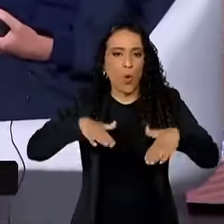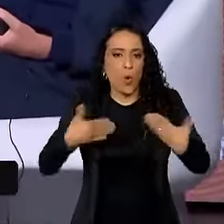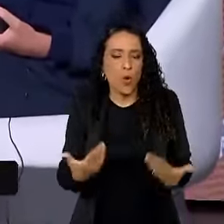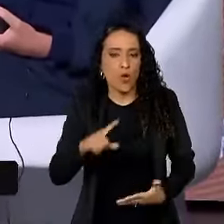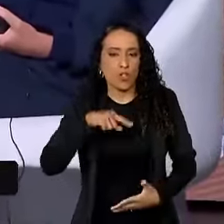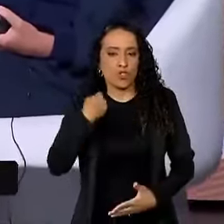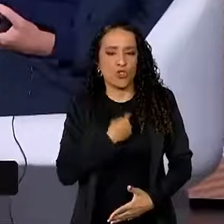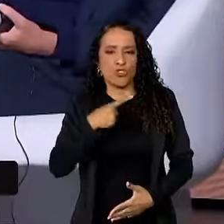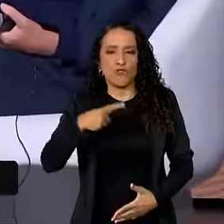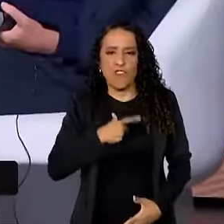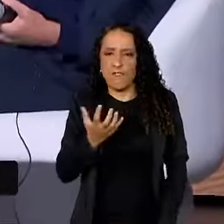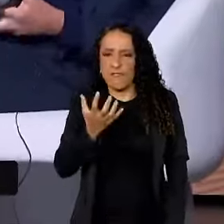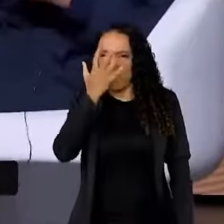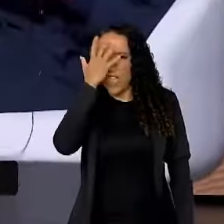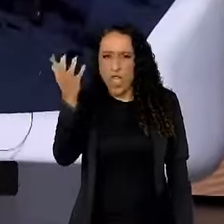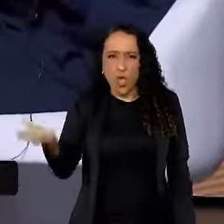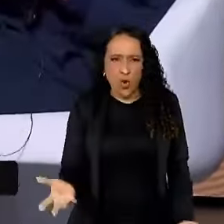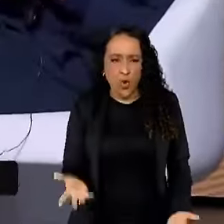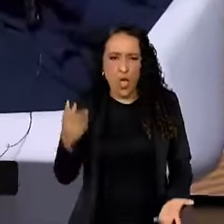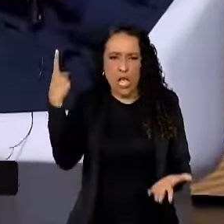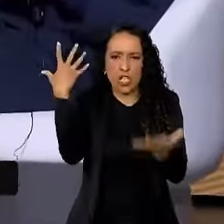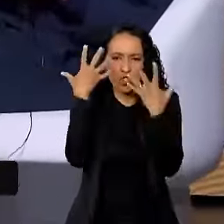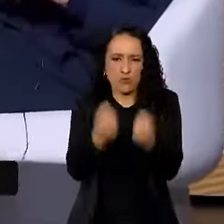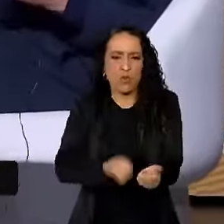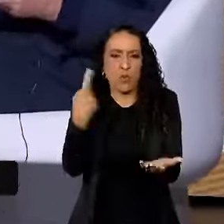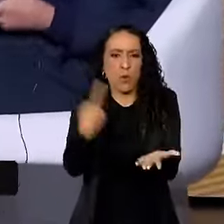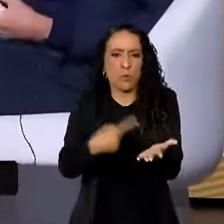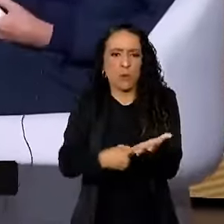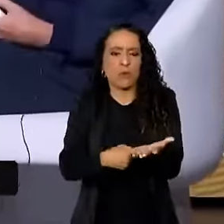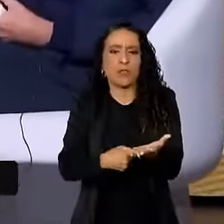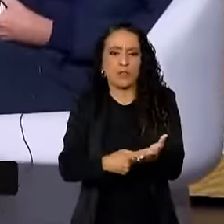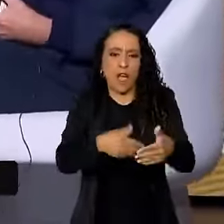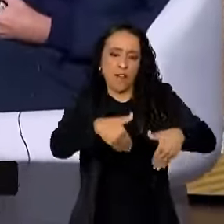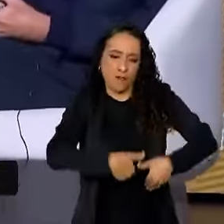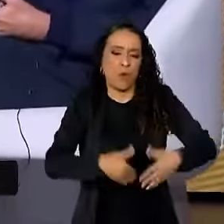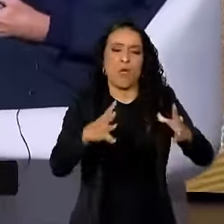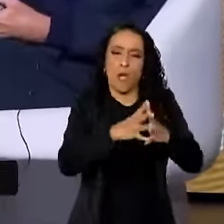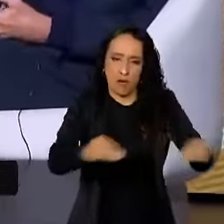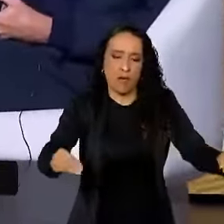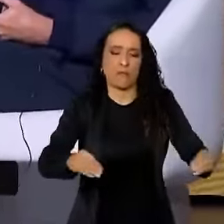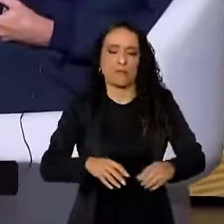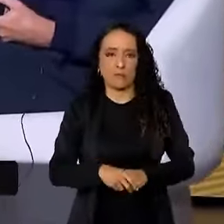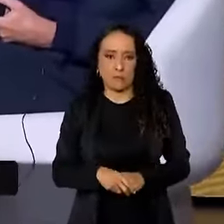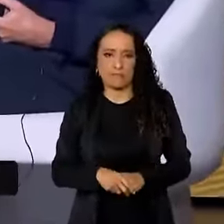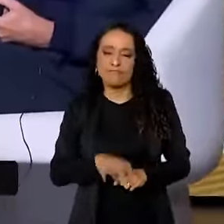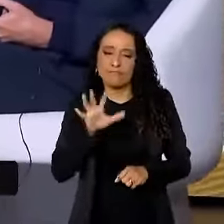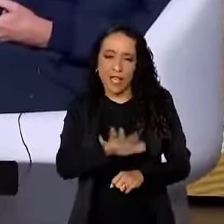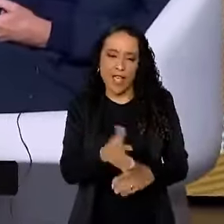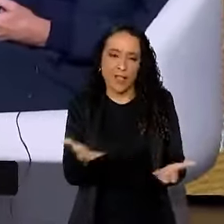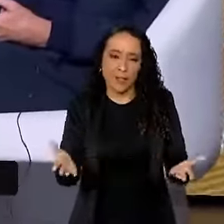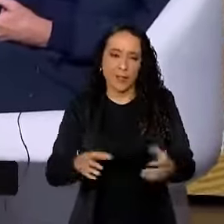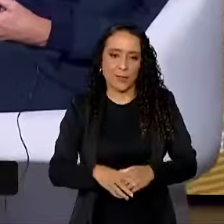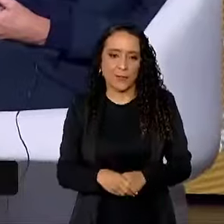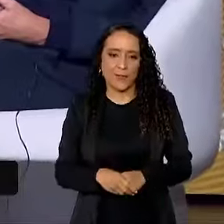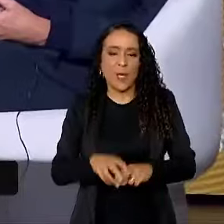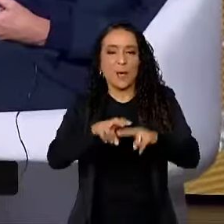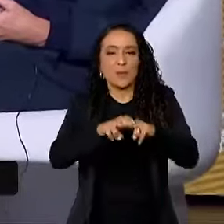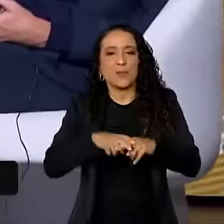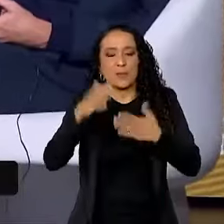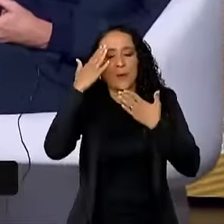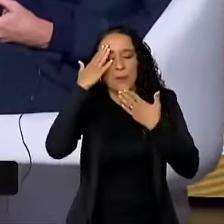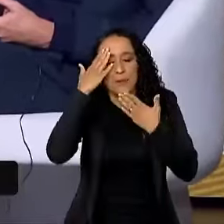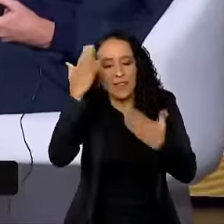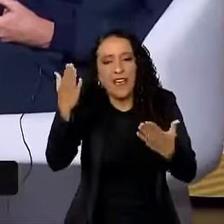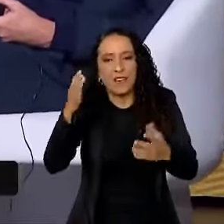tiver vergonha, na hora que a gente assumir compromisso, a gente acaba com a fome. É isso. Por isso, obrigado